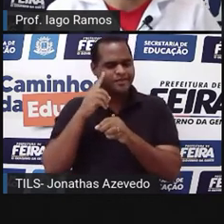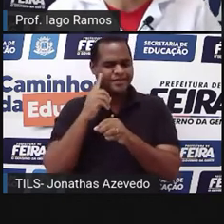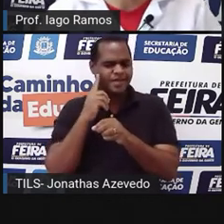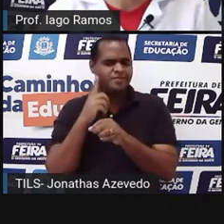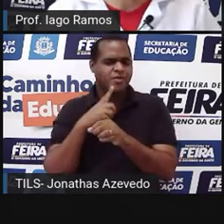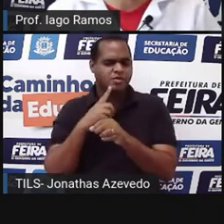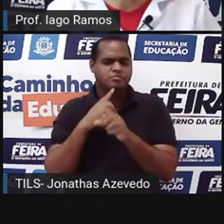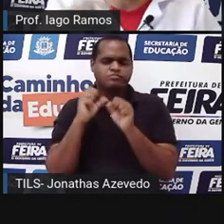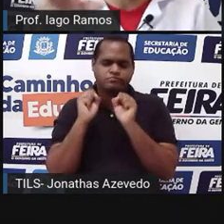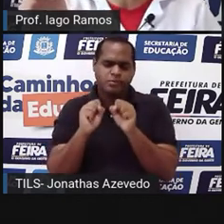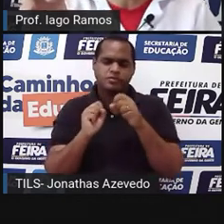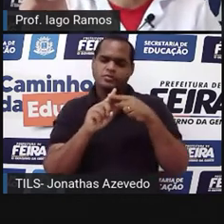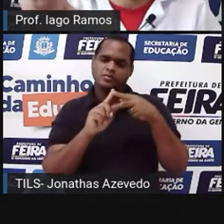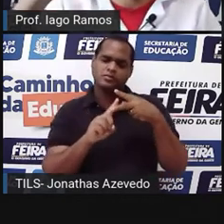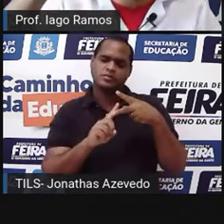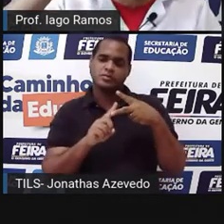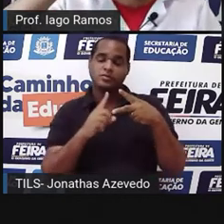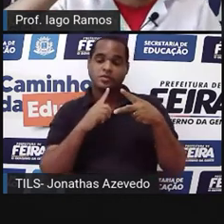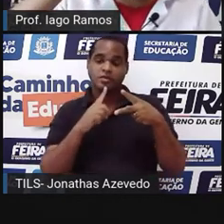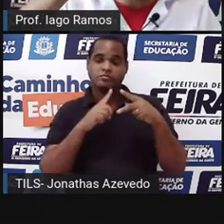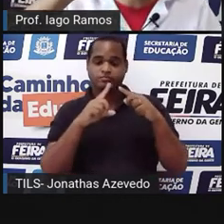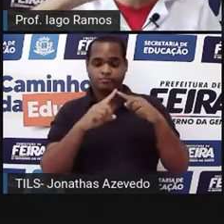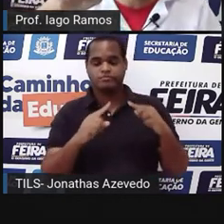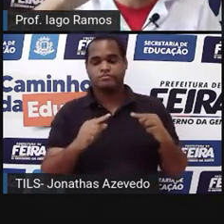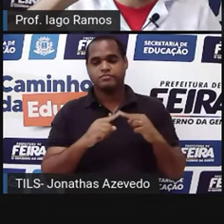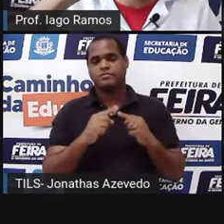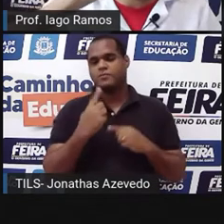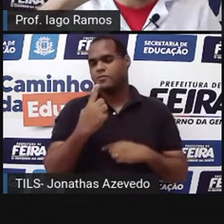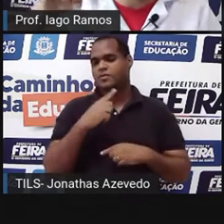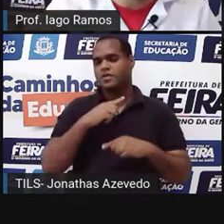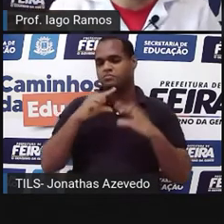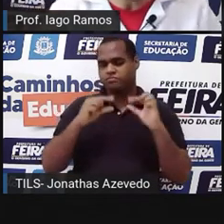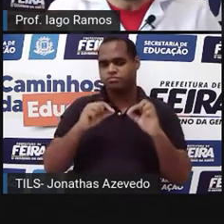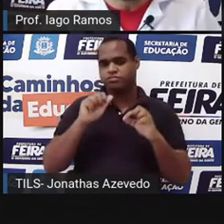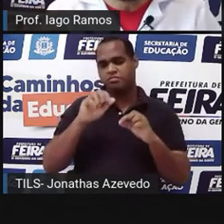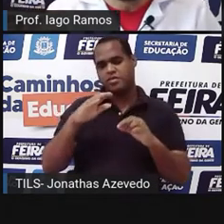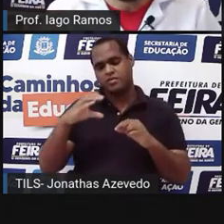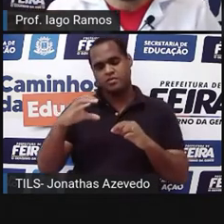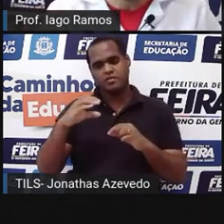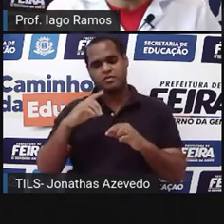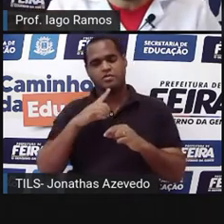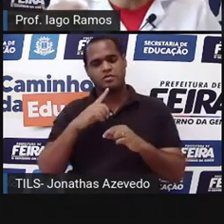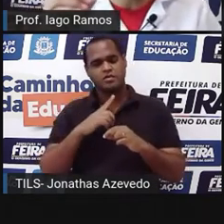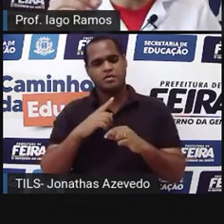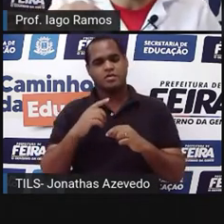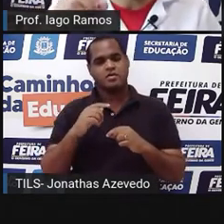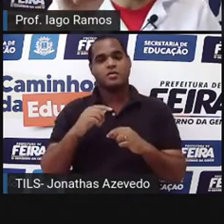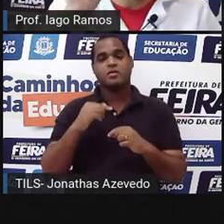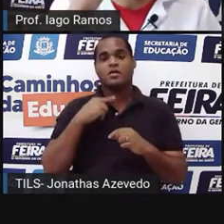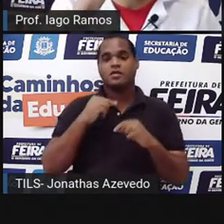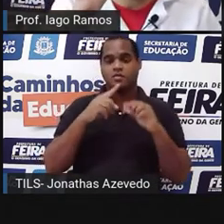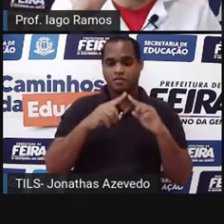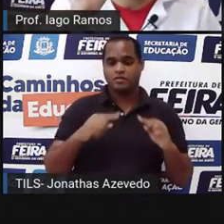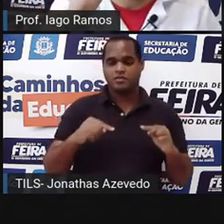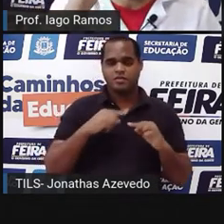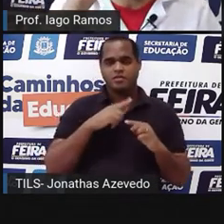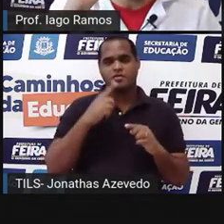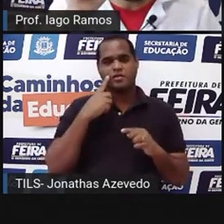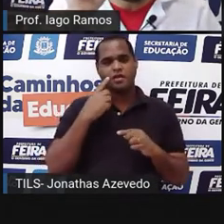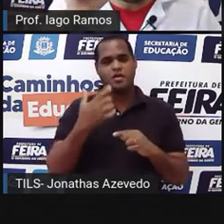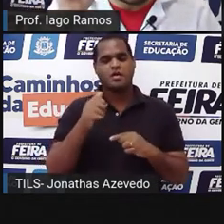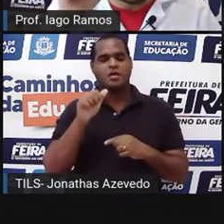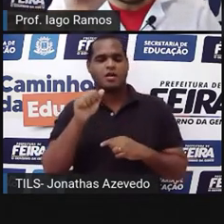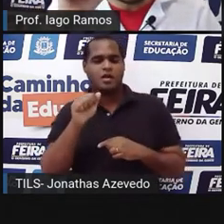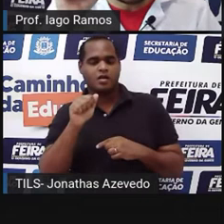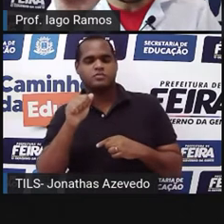dois triângulos. Tá ali, ó. No triângulozinho menor, ABC, O ângulo formado no vértice A,